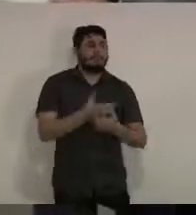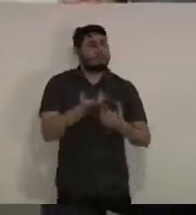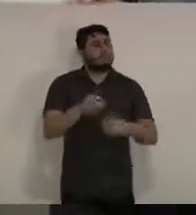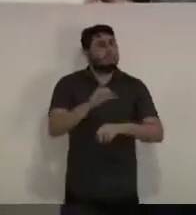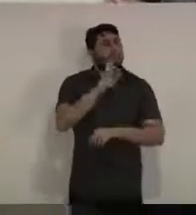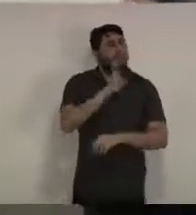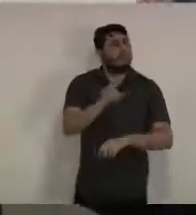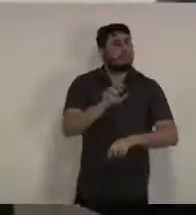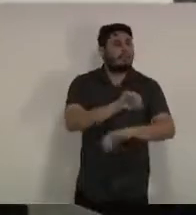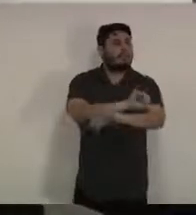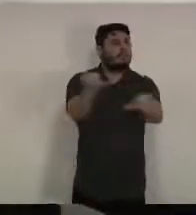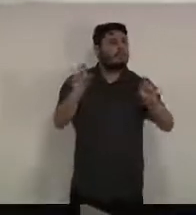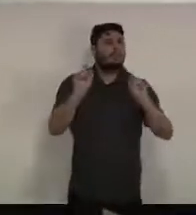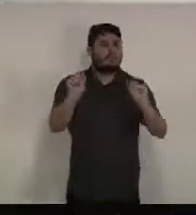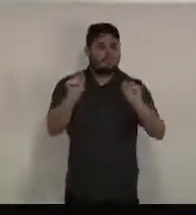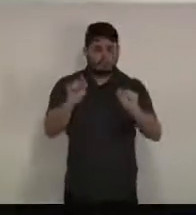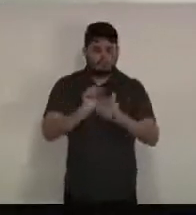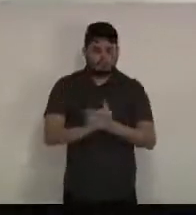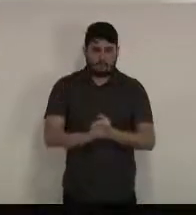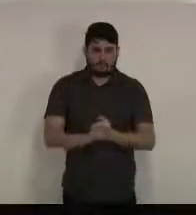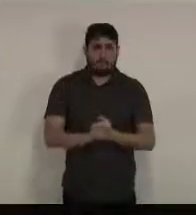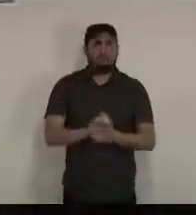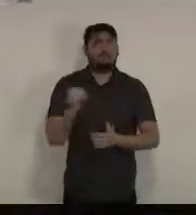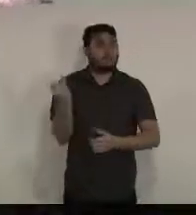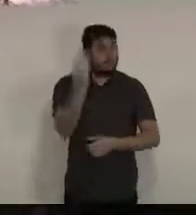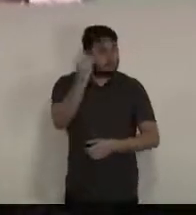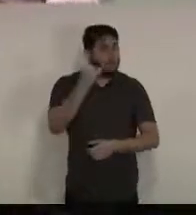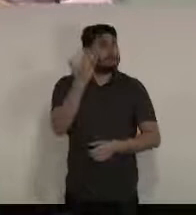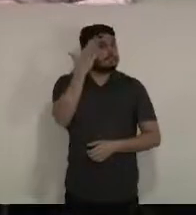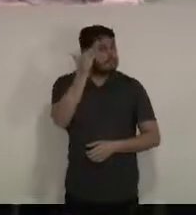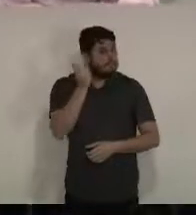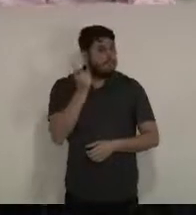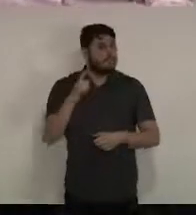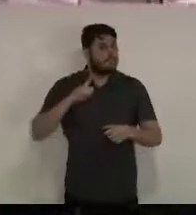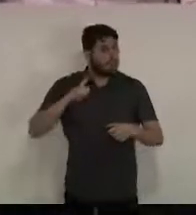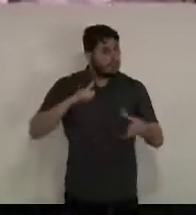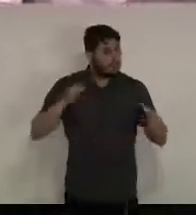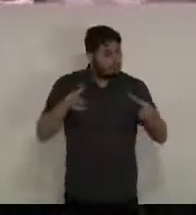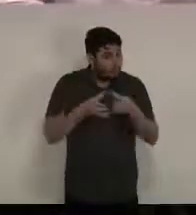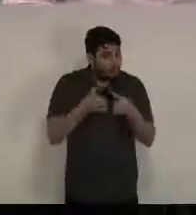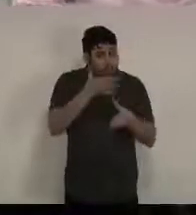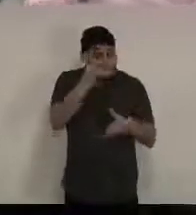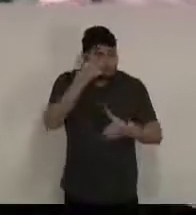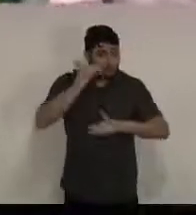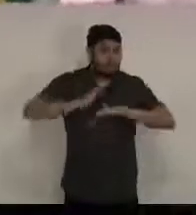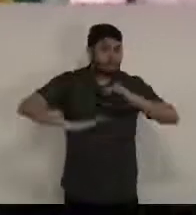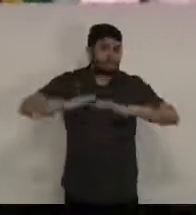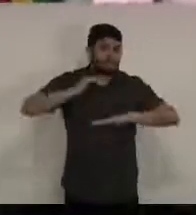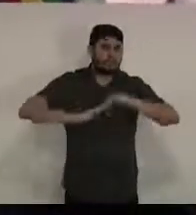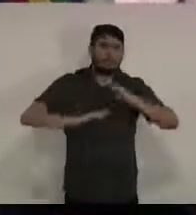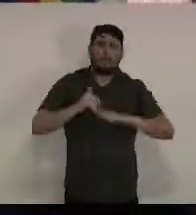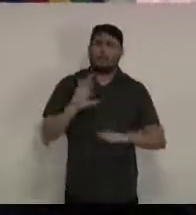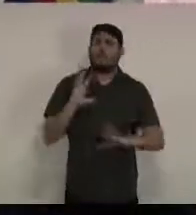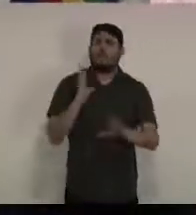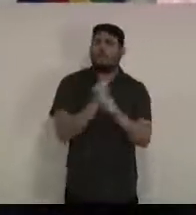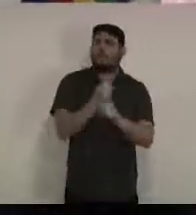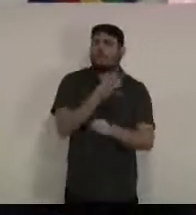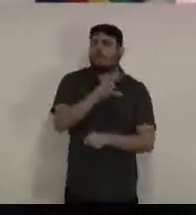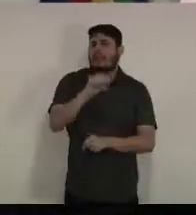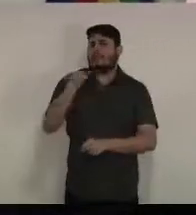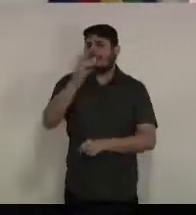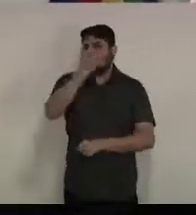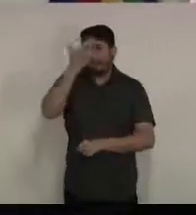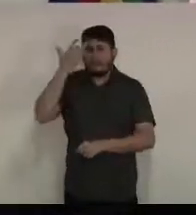prefeitura como um todo na fiscalização a gente reforça que algo em torno de 250 a 300 pessoas